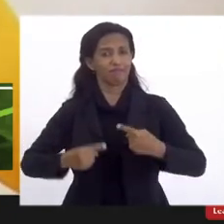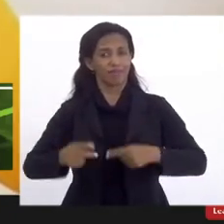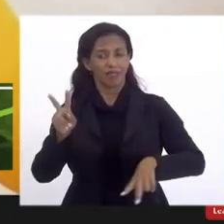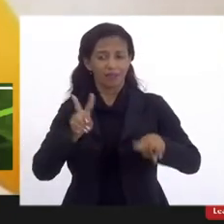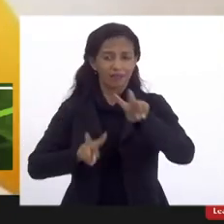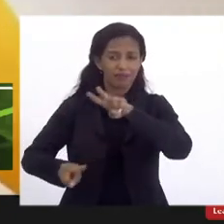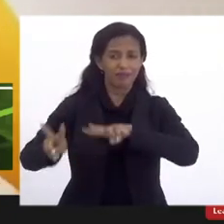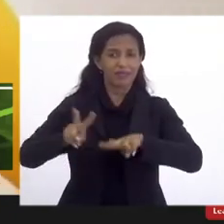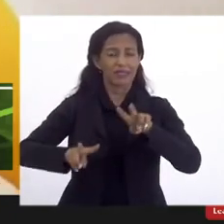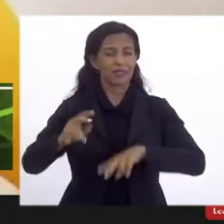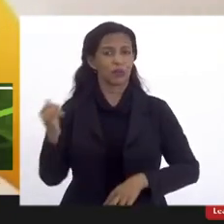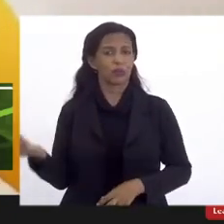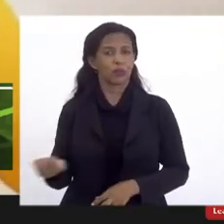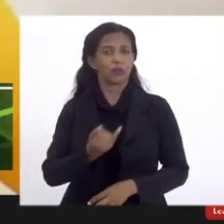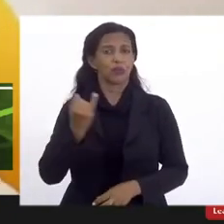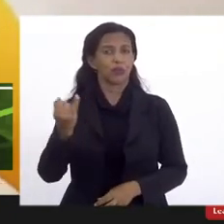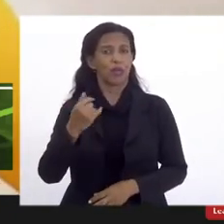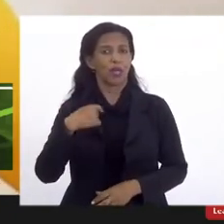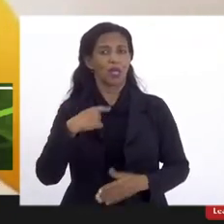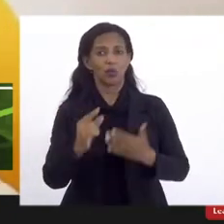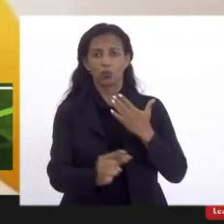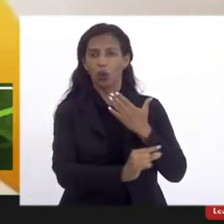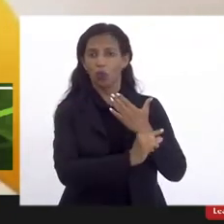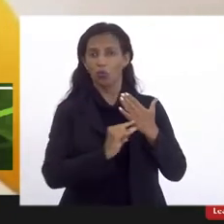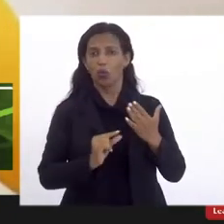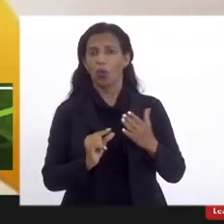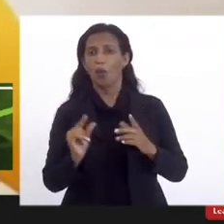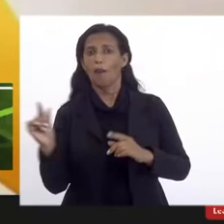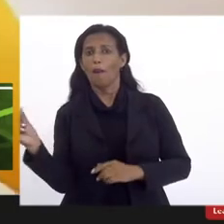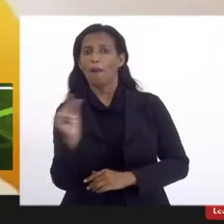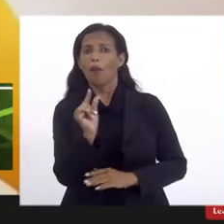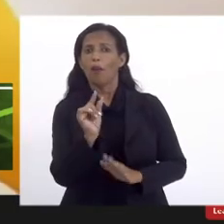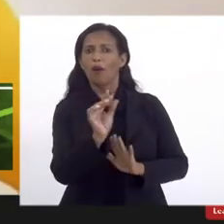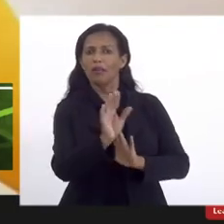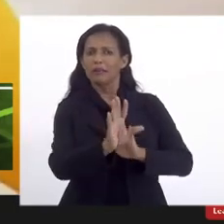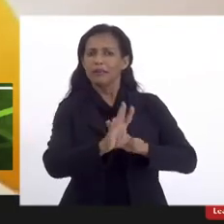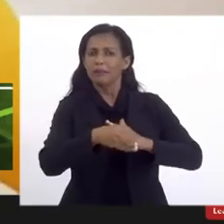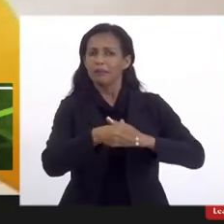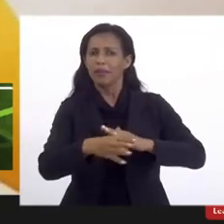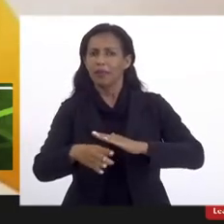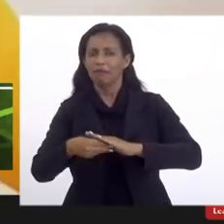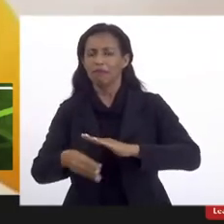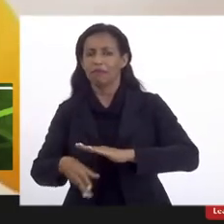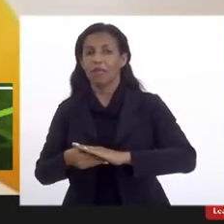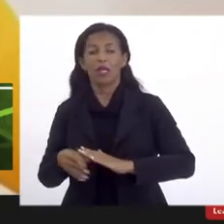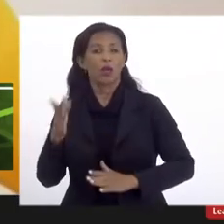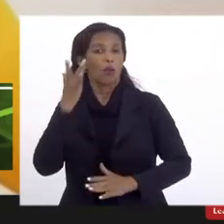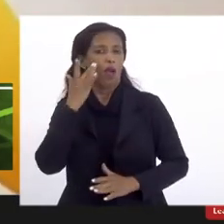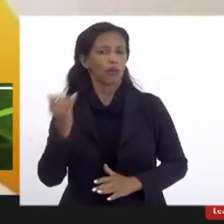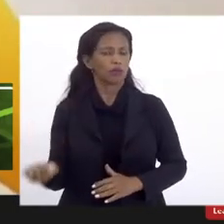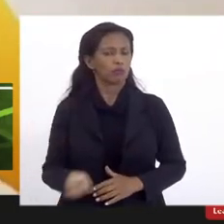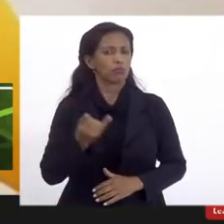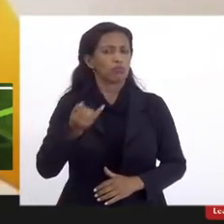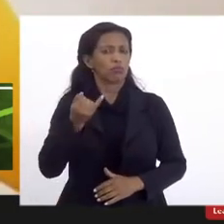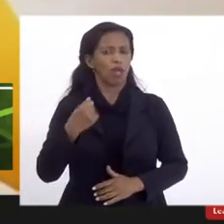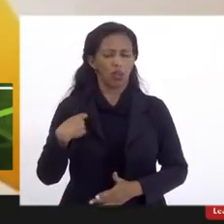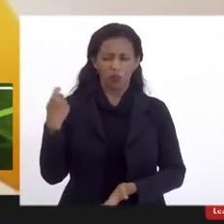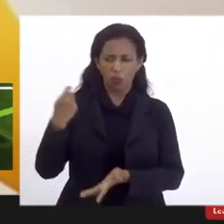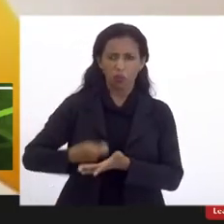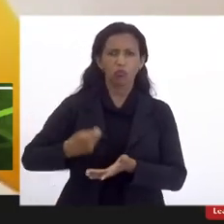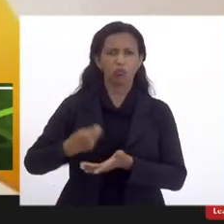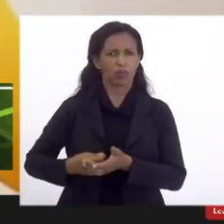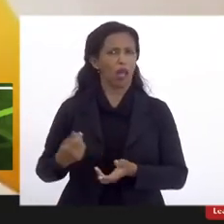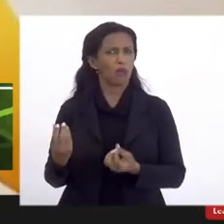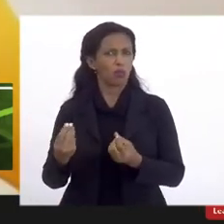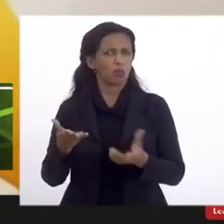fundamentais. Eu sou autor de poucas emendas nesse projeto, mas emendas que eu considero fundamentais. Eu vou lutar muito para que